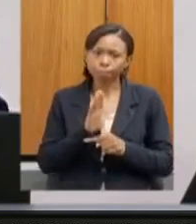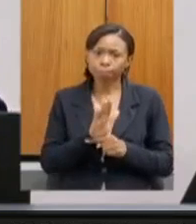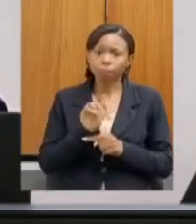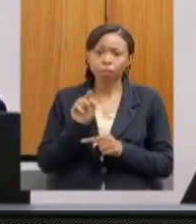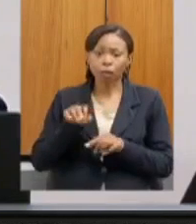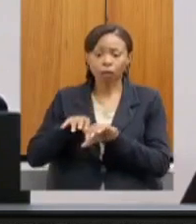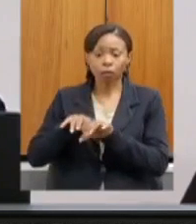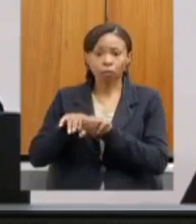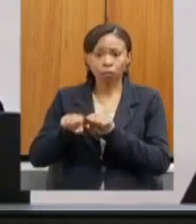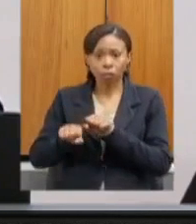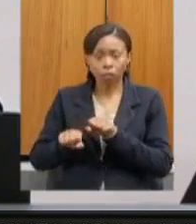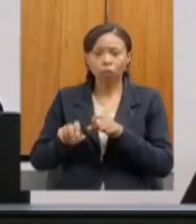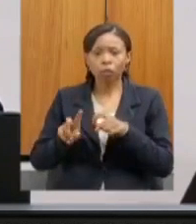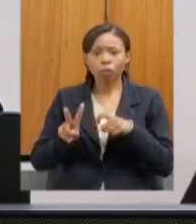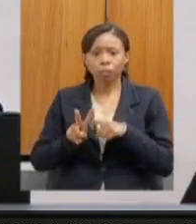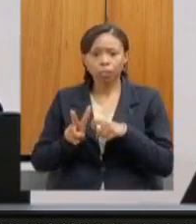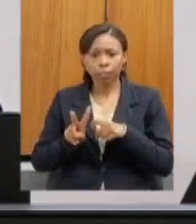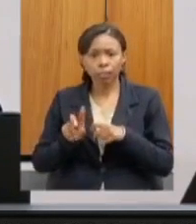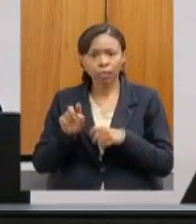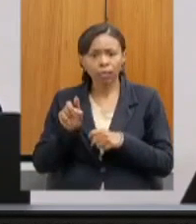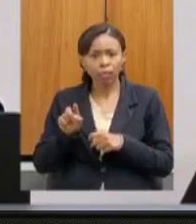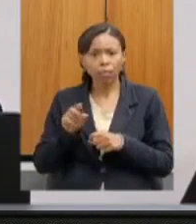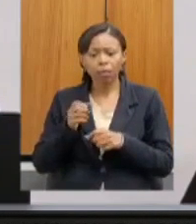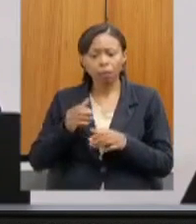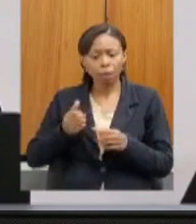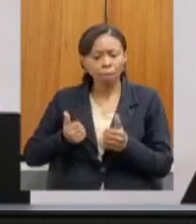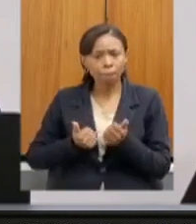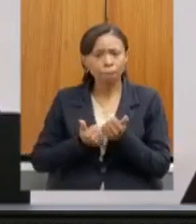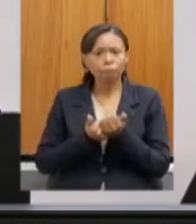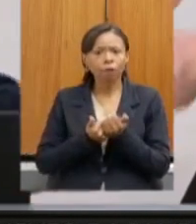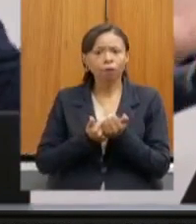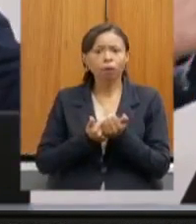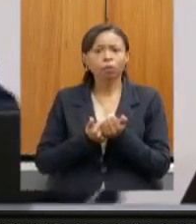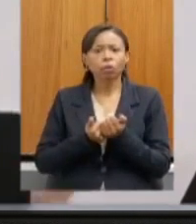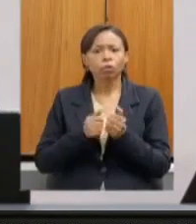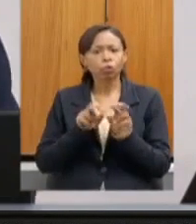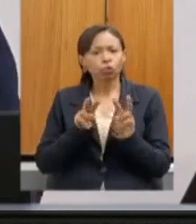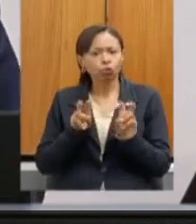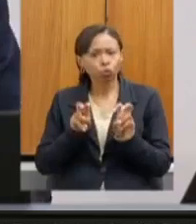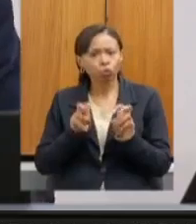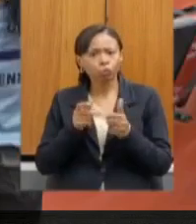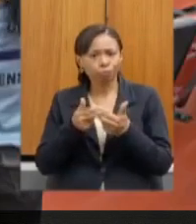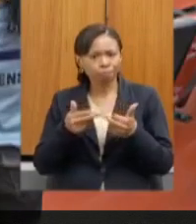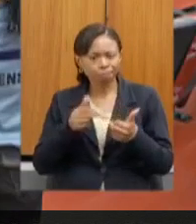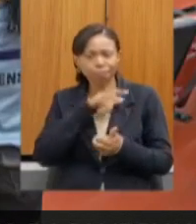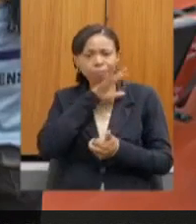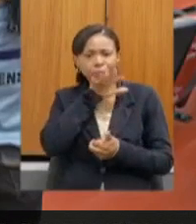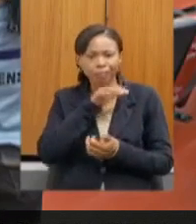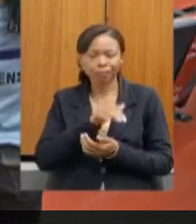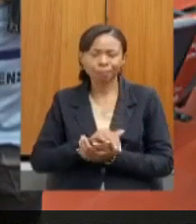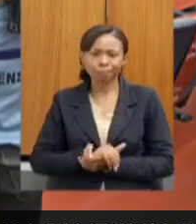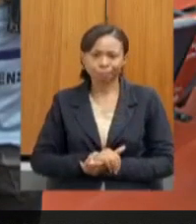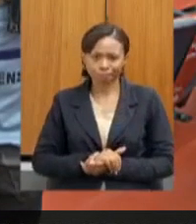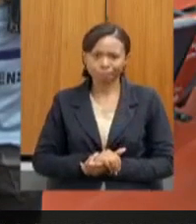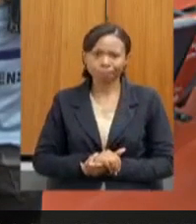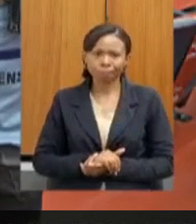é um grande apoiador e um grande parceiro na causa animal. Com palavra a secretária Marília.